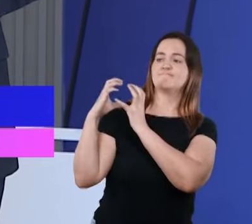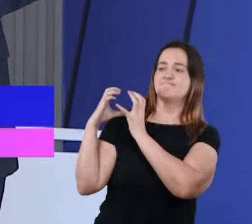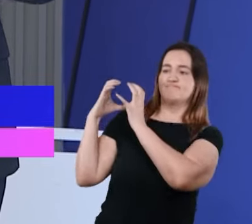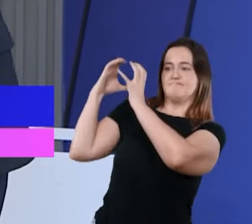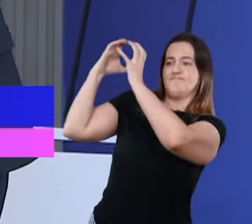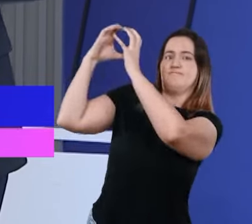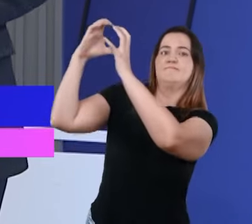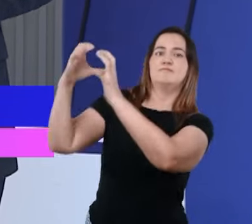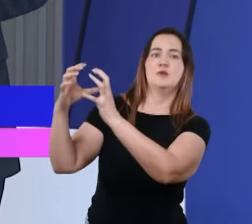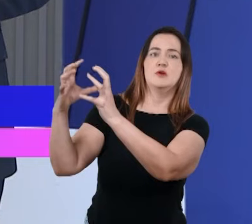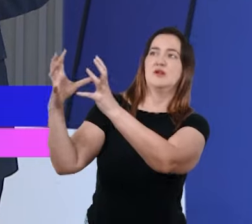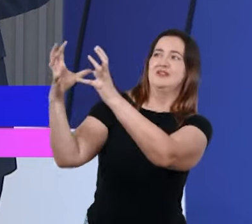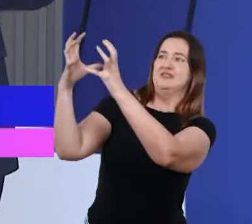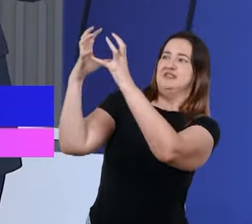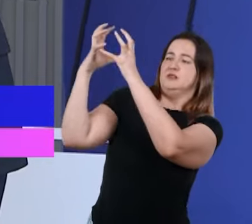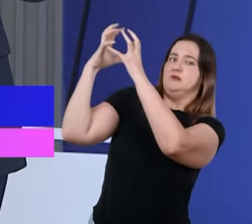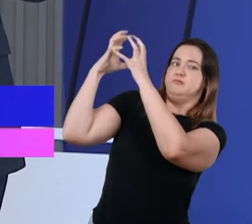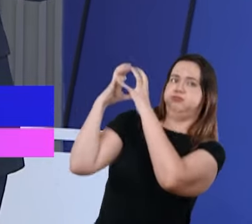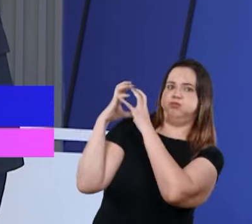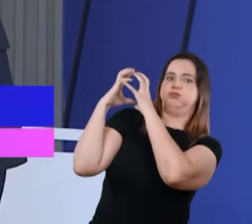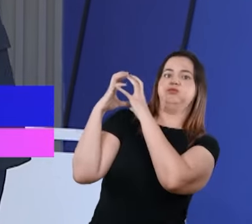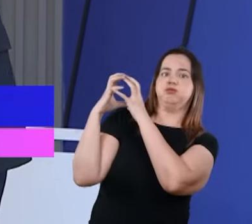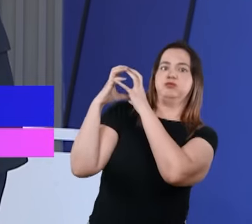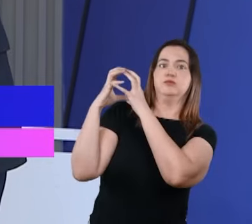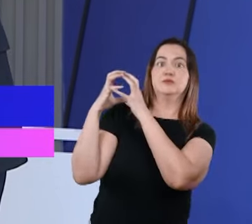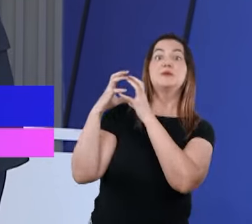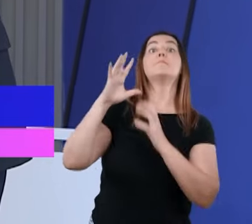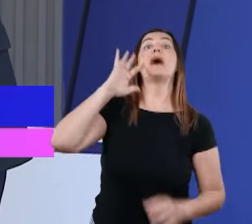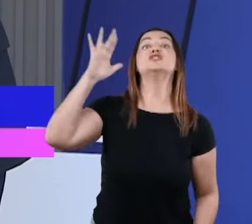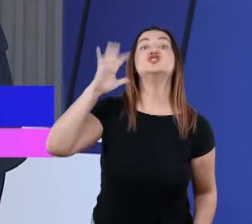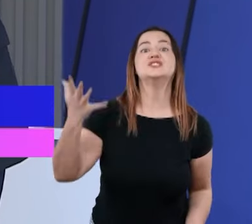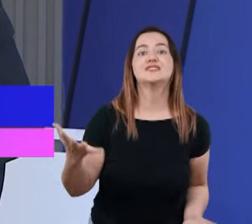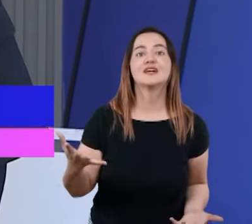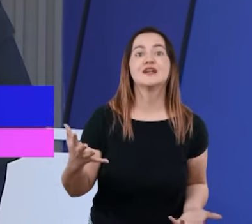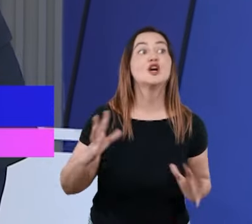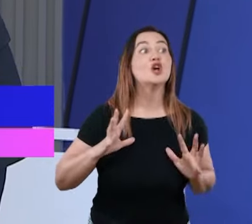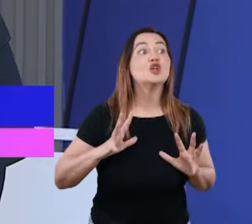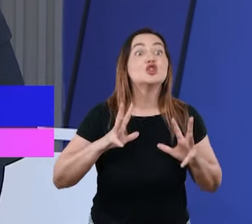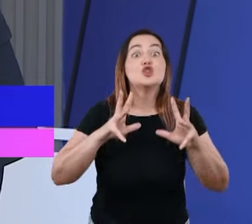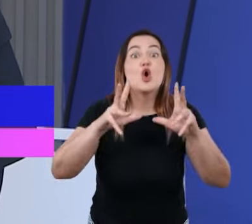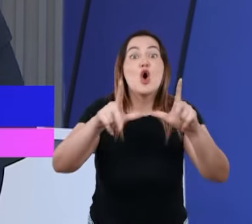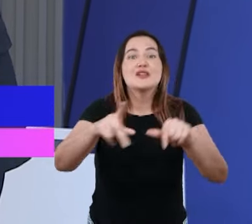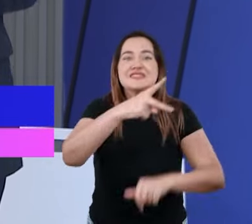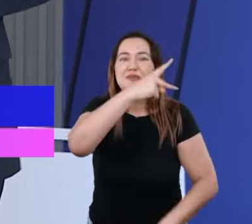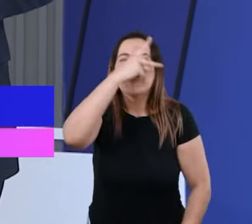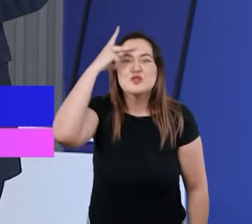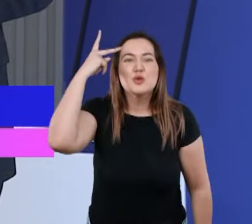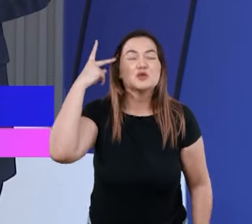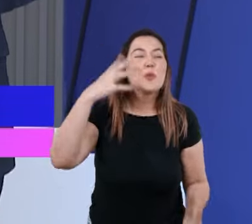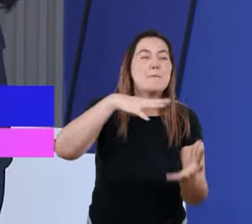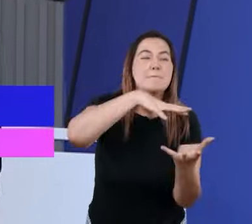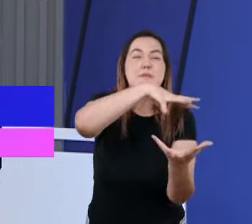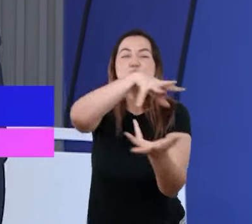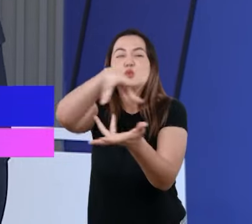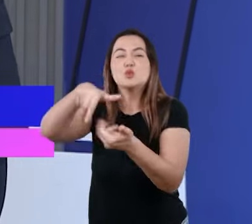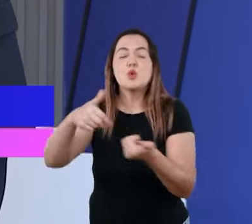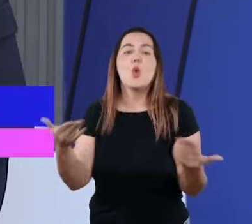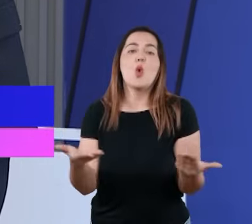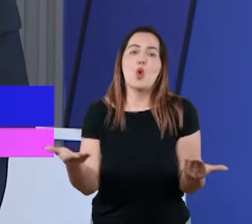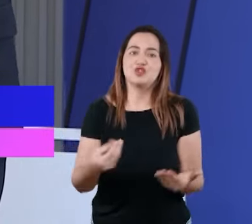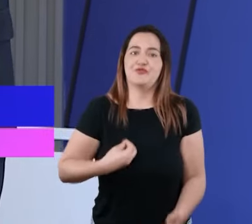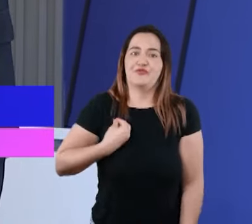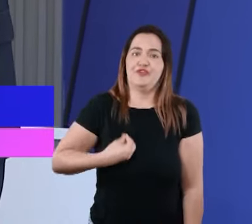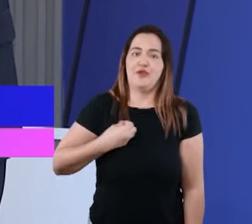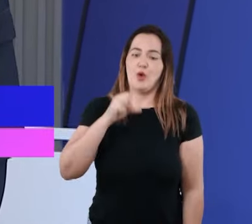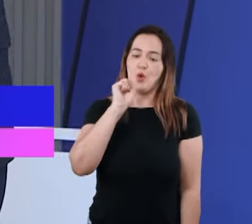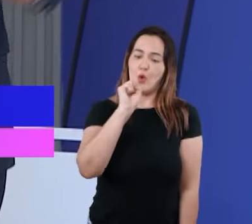imagina só, se somarmos todos os pecados dos seres humanos que estão vivos agora. Então, 8